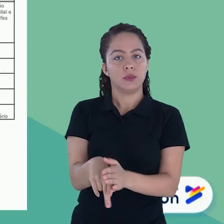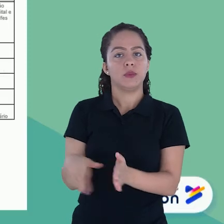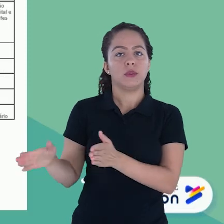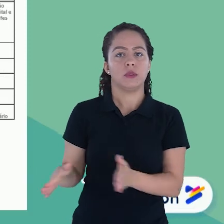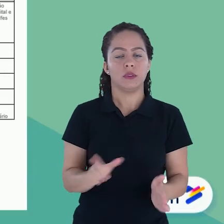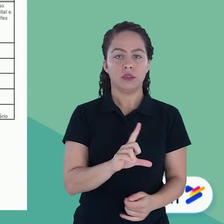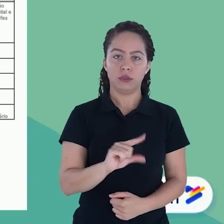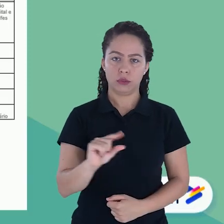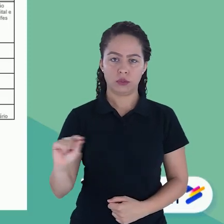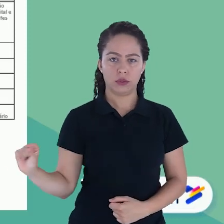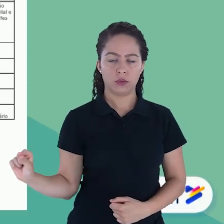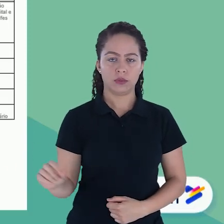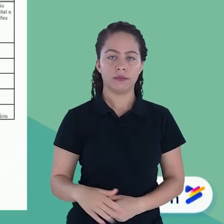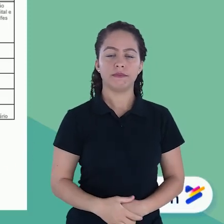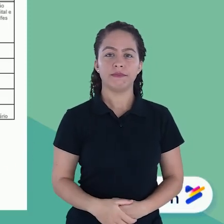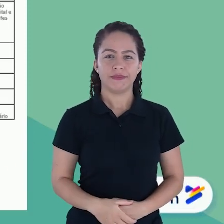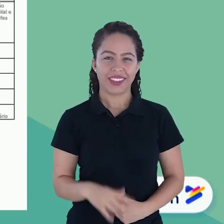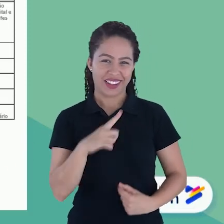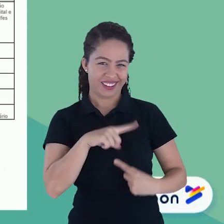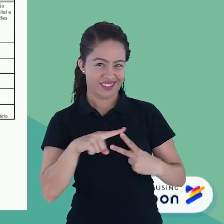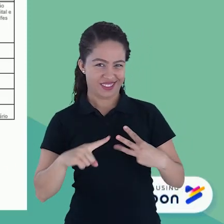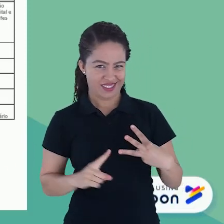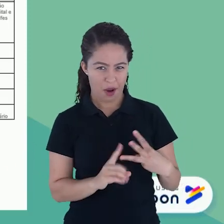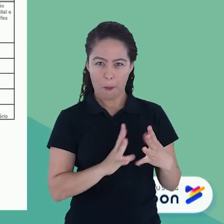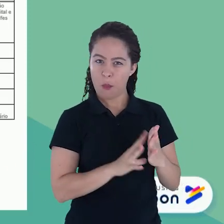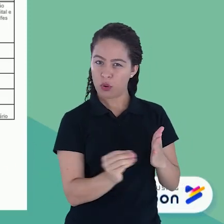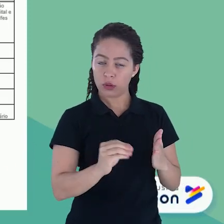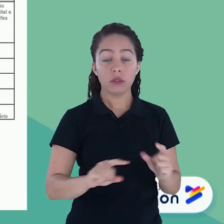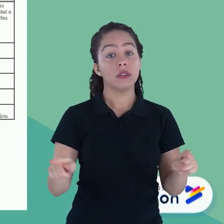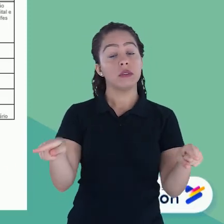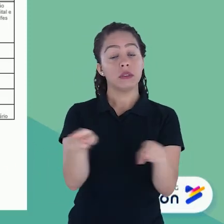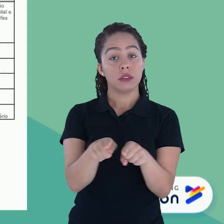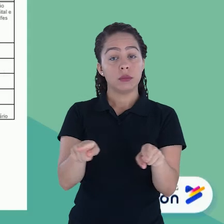Ou para o presidente da Comissão do Processo Seletivo